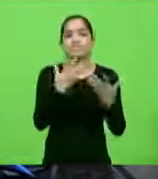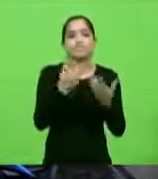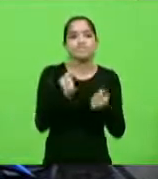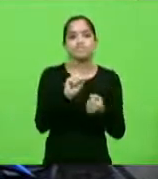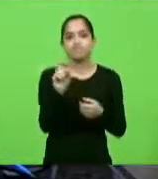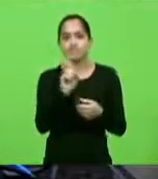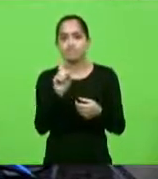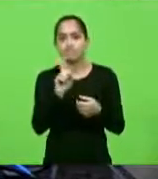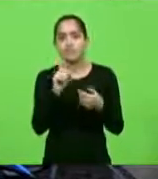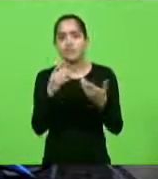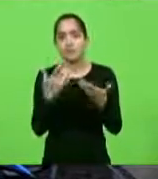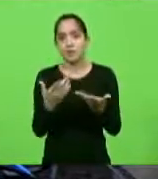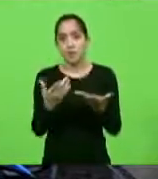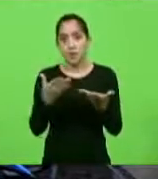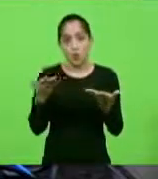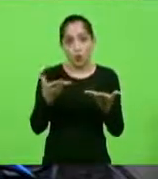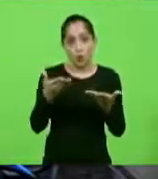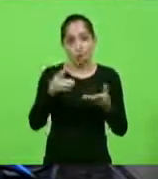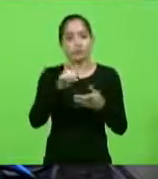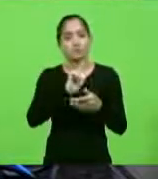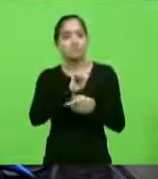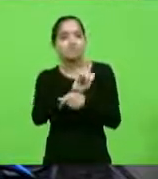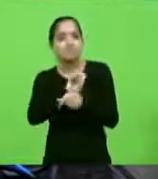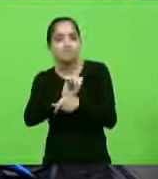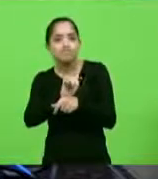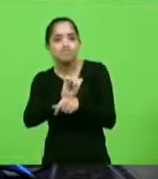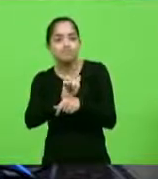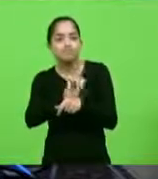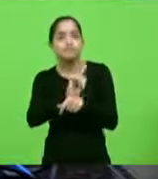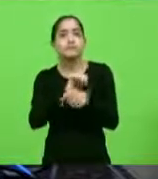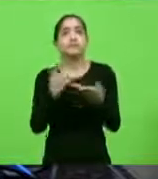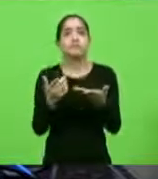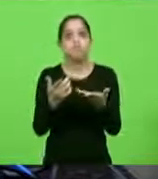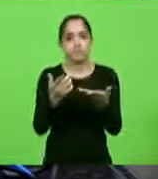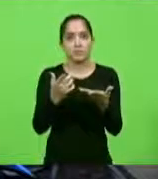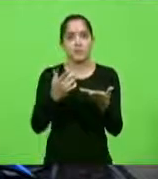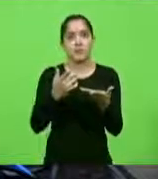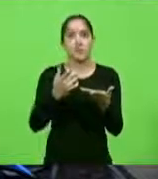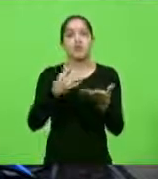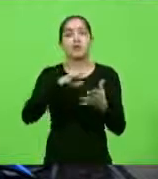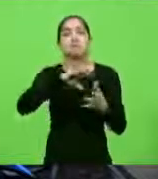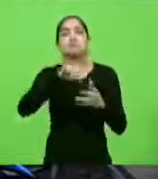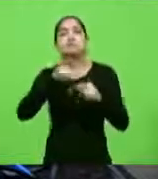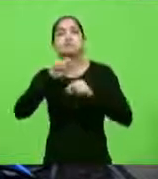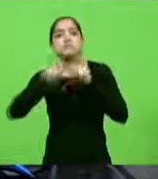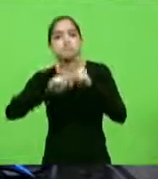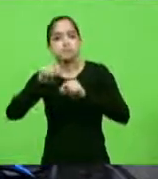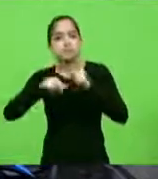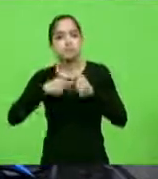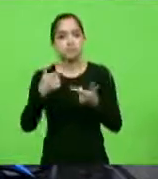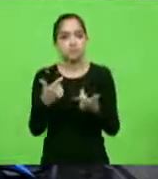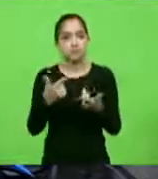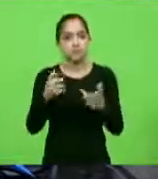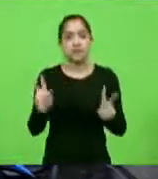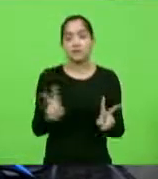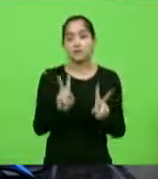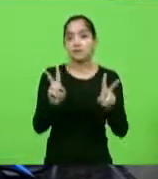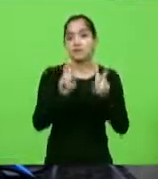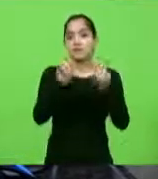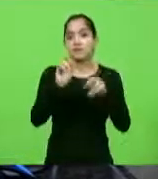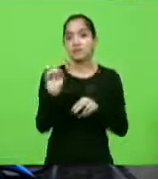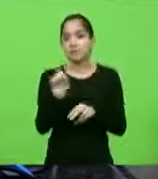desses gestores, hoje, em nome do laicismo, praticam a antirreligião, porque não valorizam,